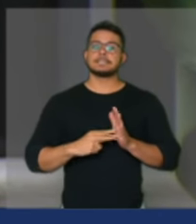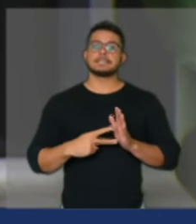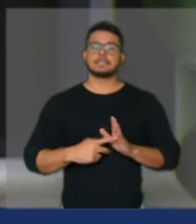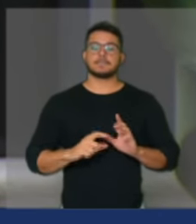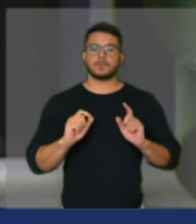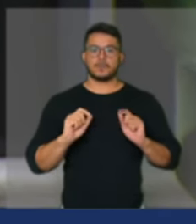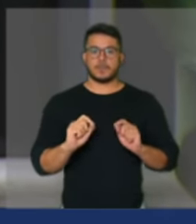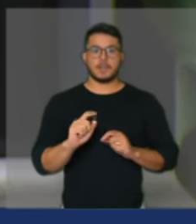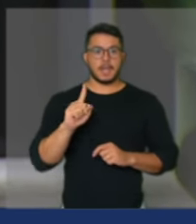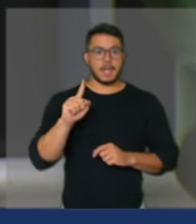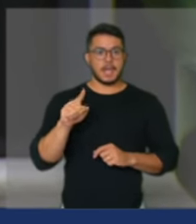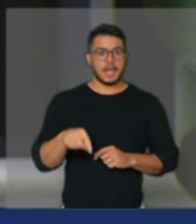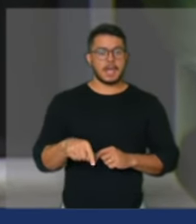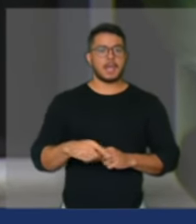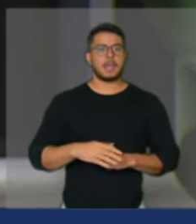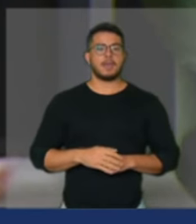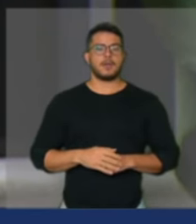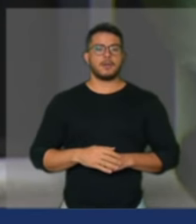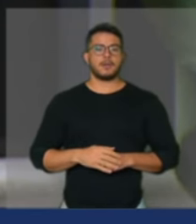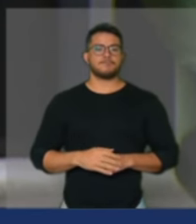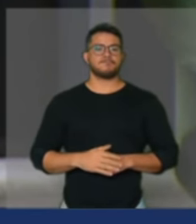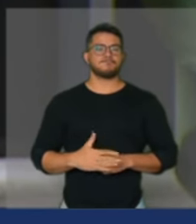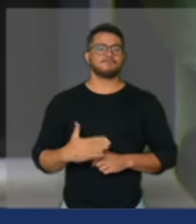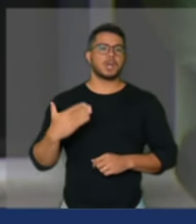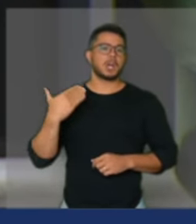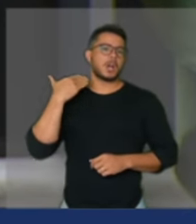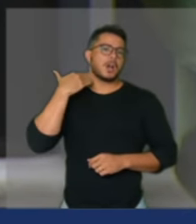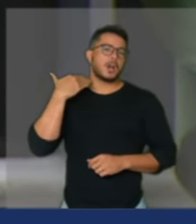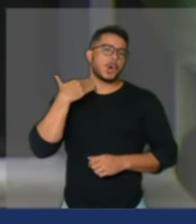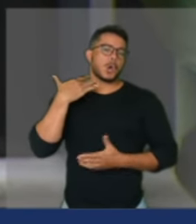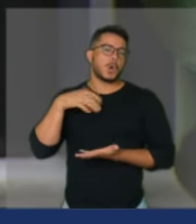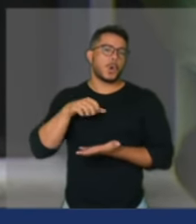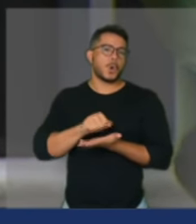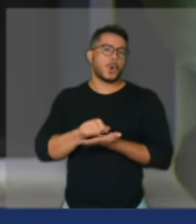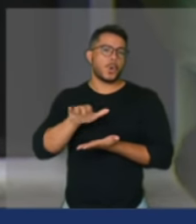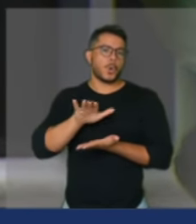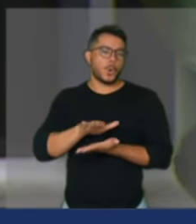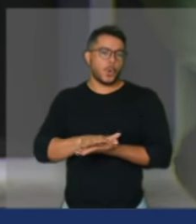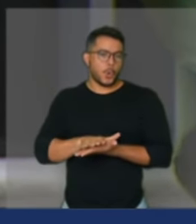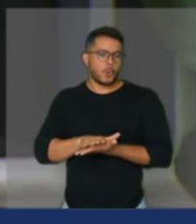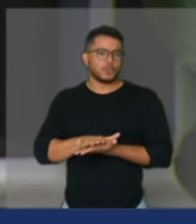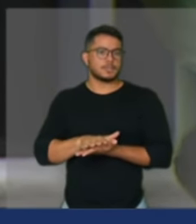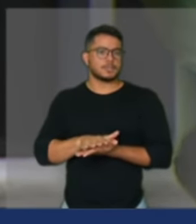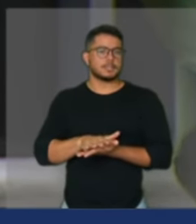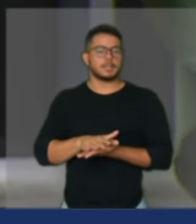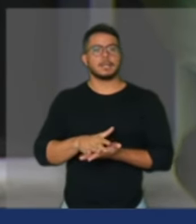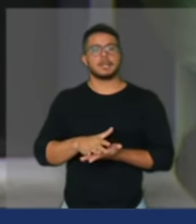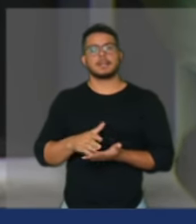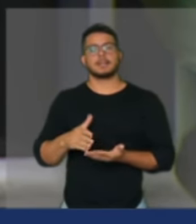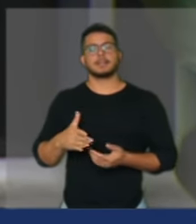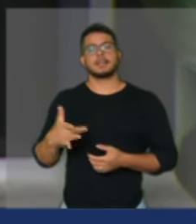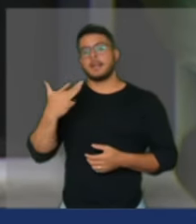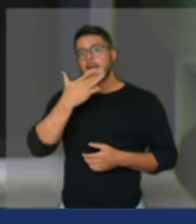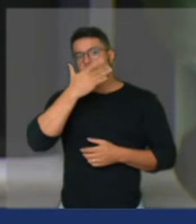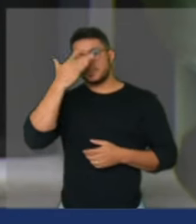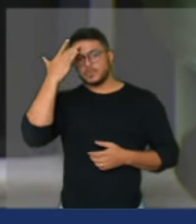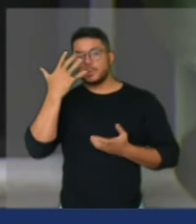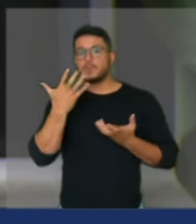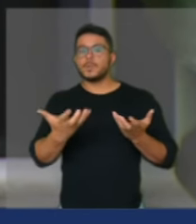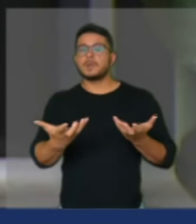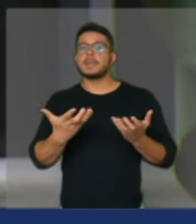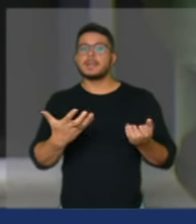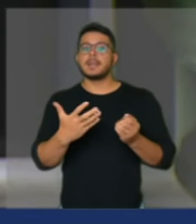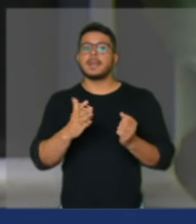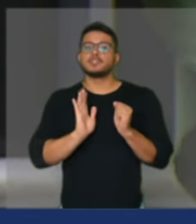abertas por pessoas que querem esconder a sua dinheirama